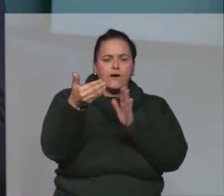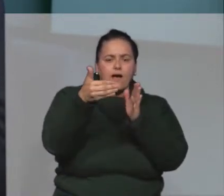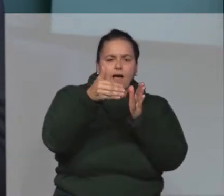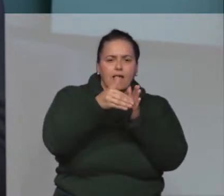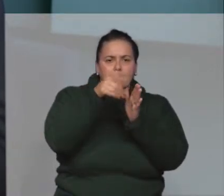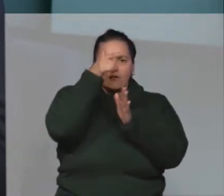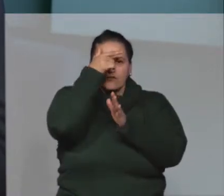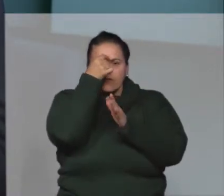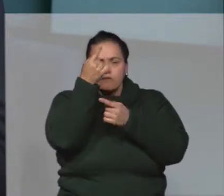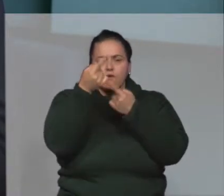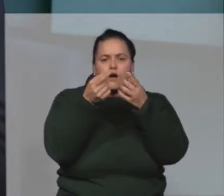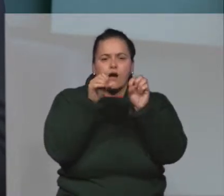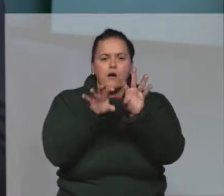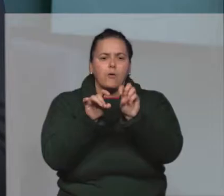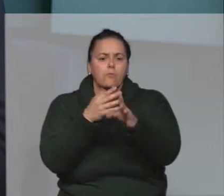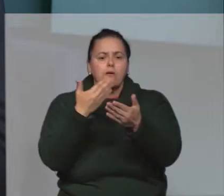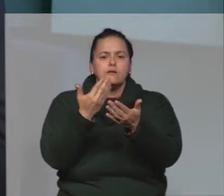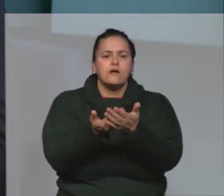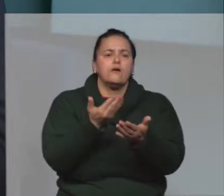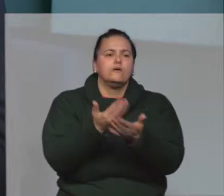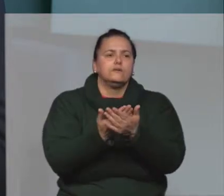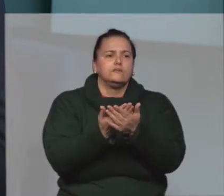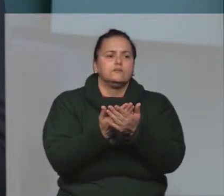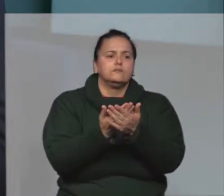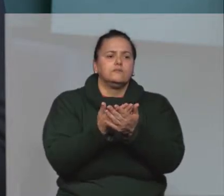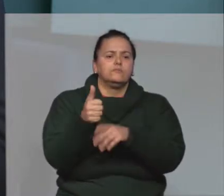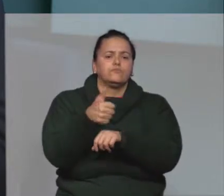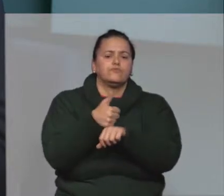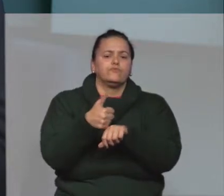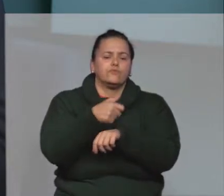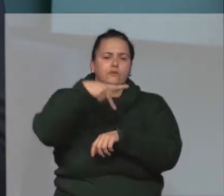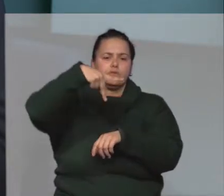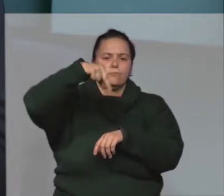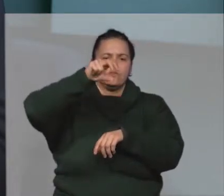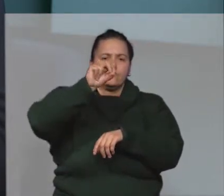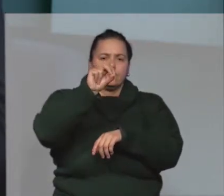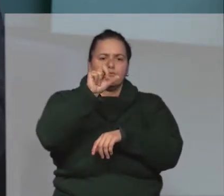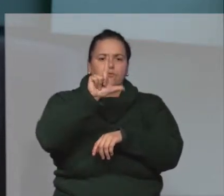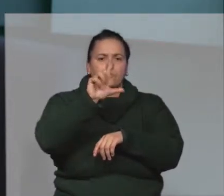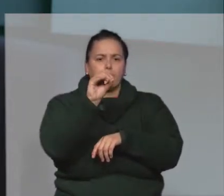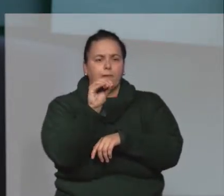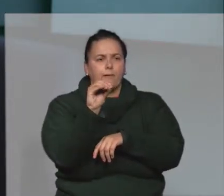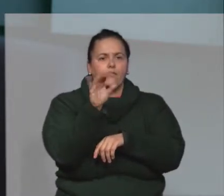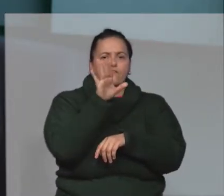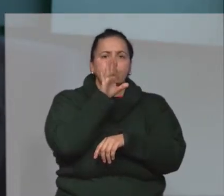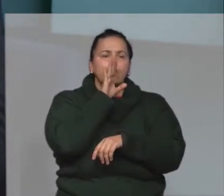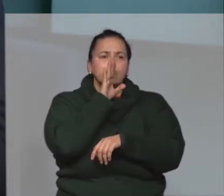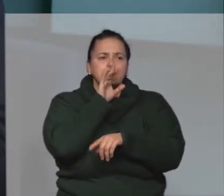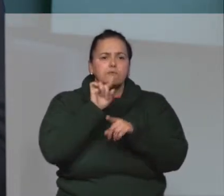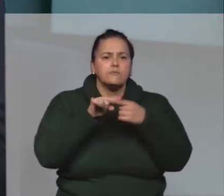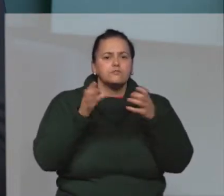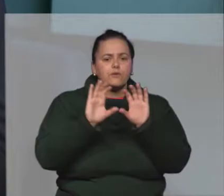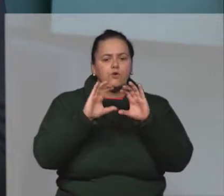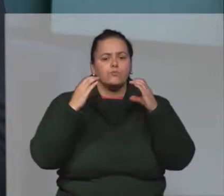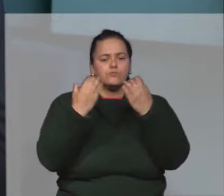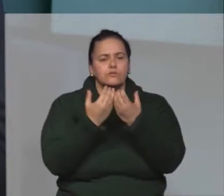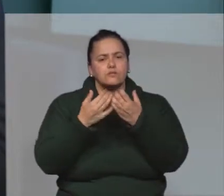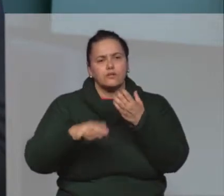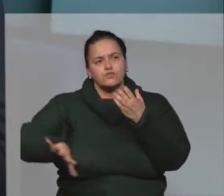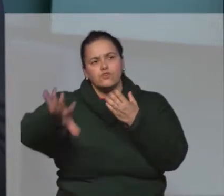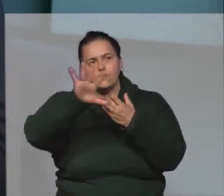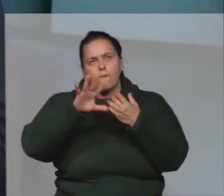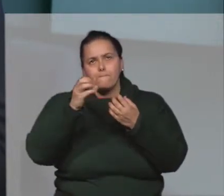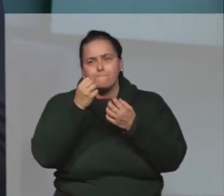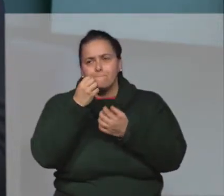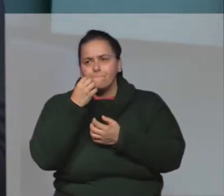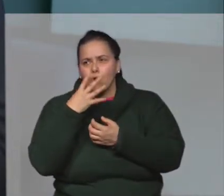universidade para ministrar algumas aulas, né? E para os profissionais do polo, talvez esses professores sejam até conhecidos, mas para a comunidade em